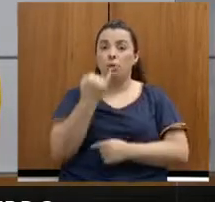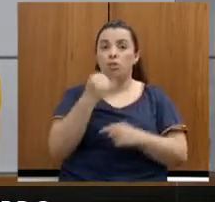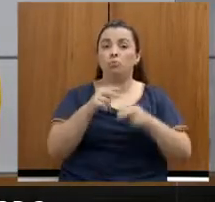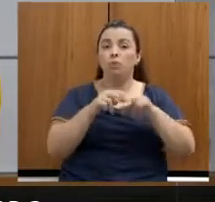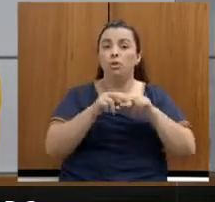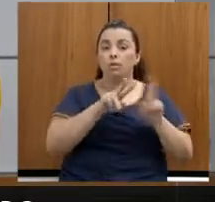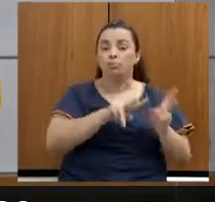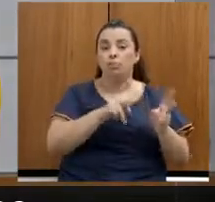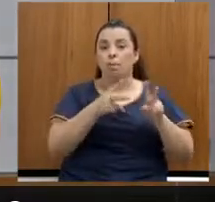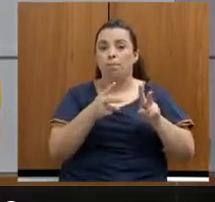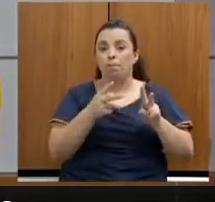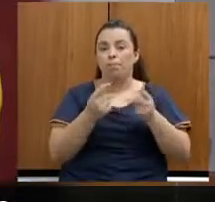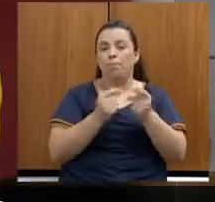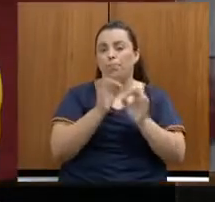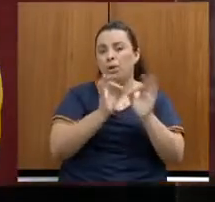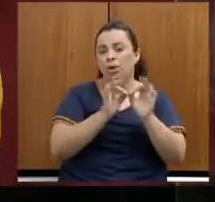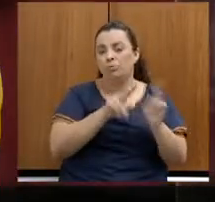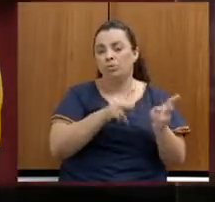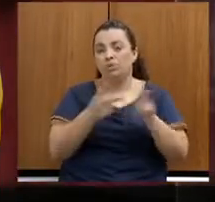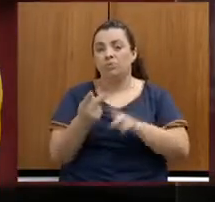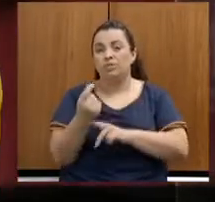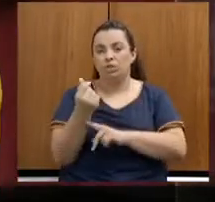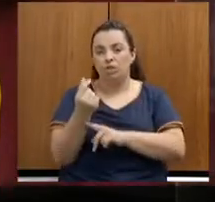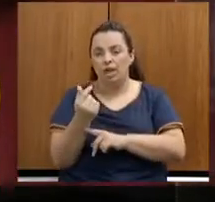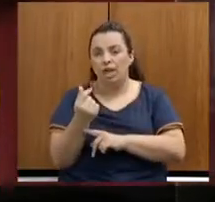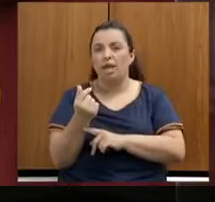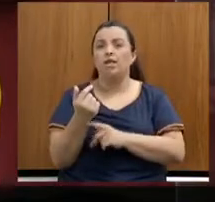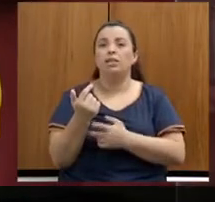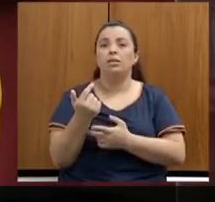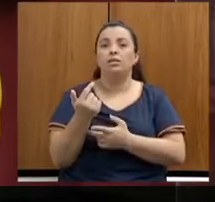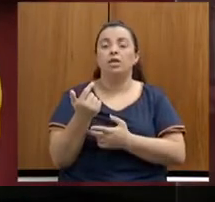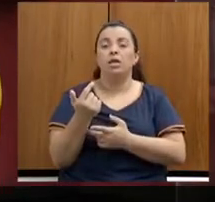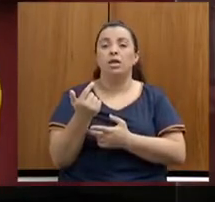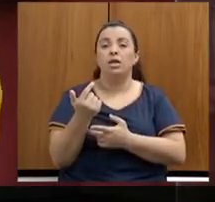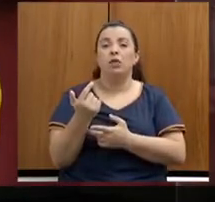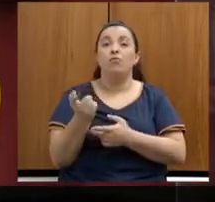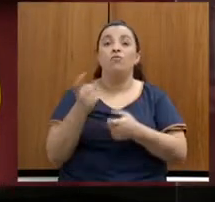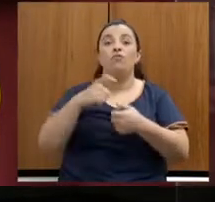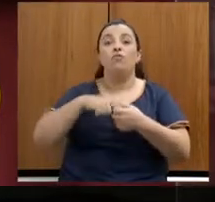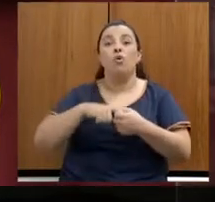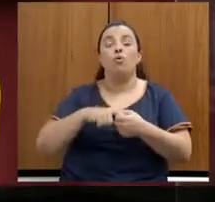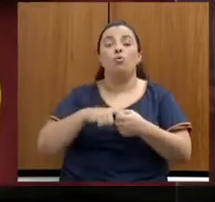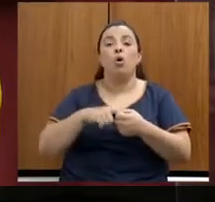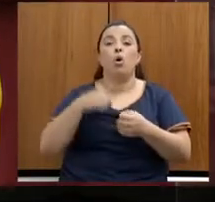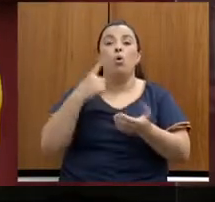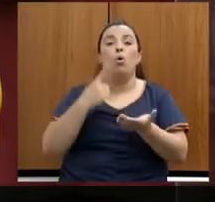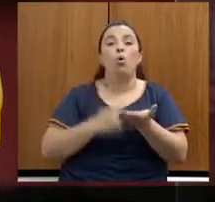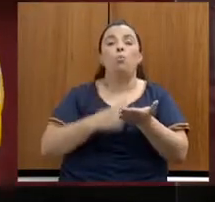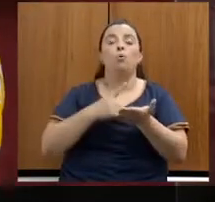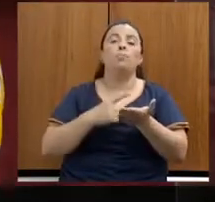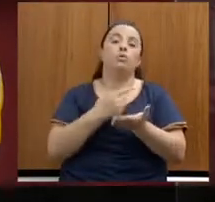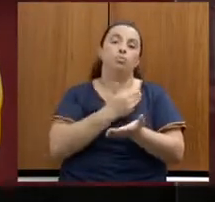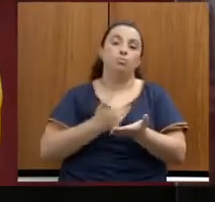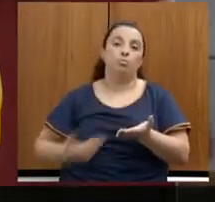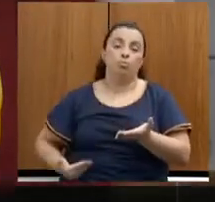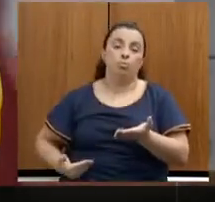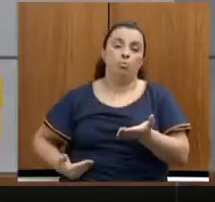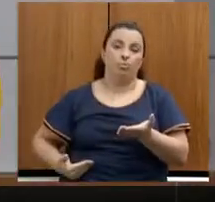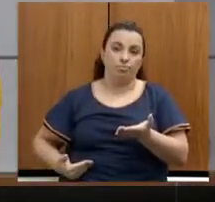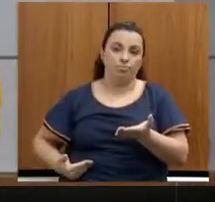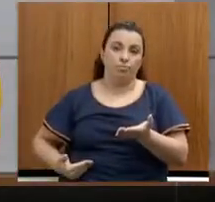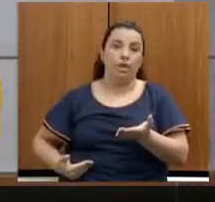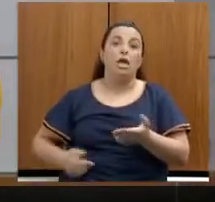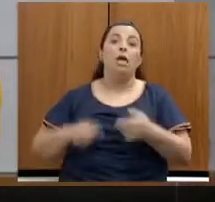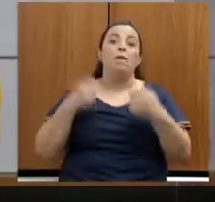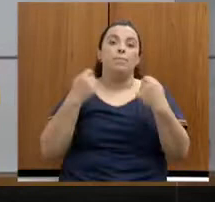renda implementados pelos níveis subnacionais voltaram à agenda pública a partir de vários elementos. A necessidade de